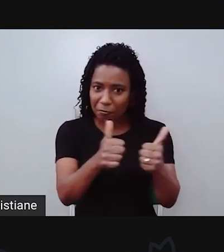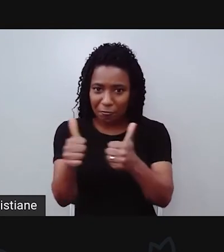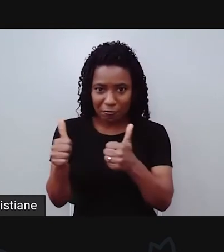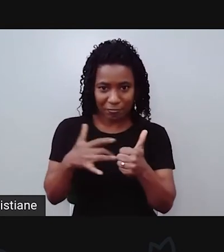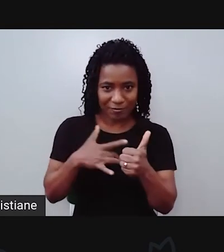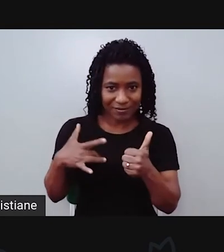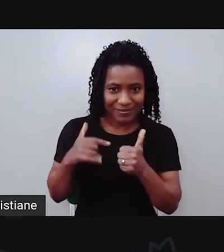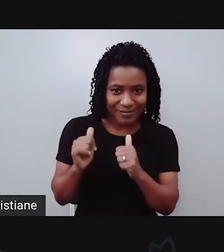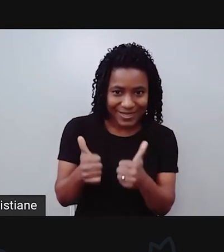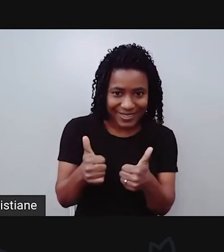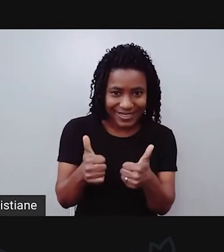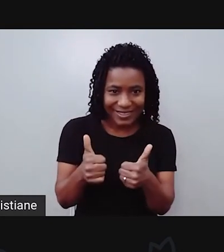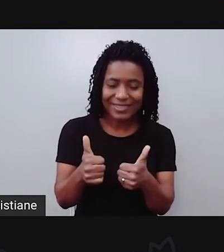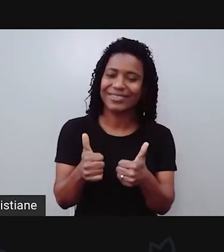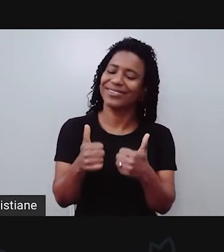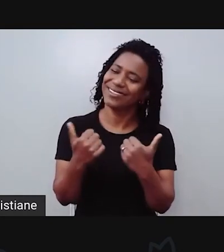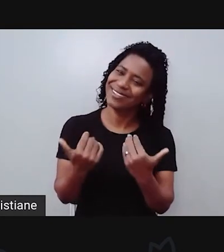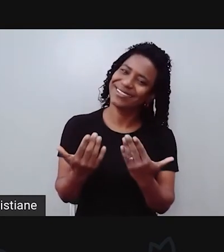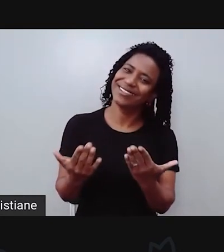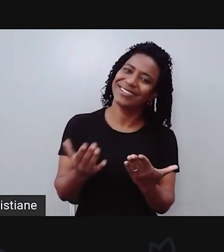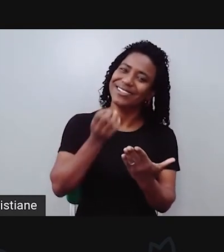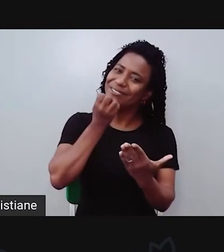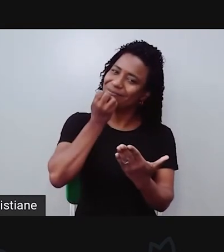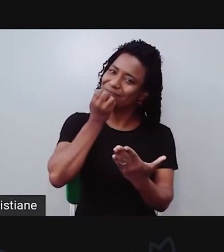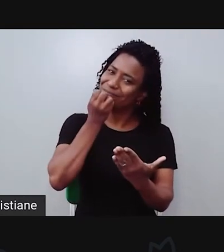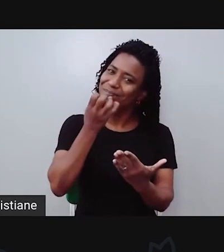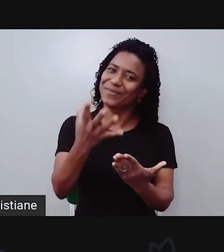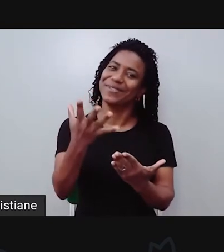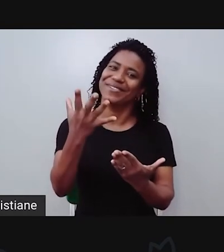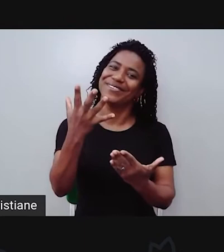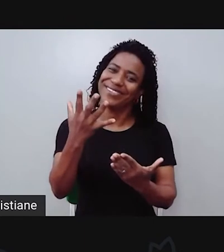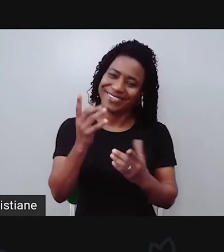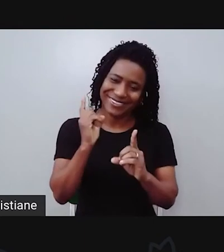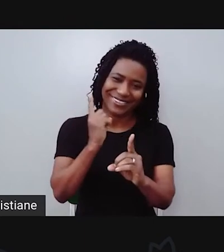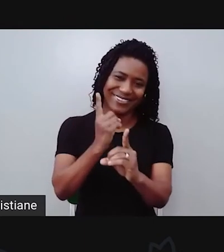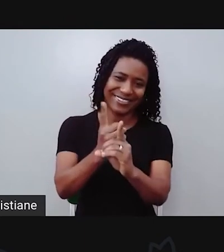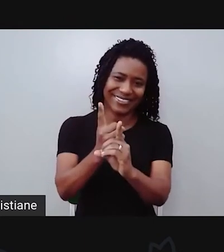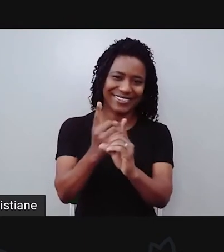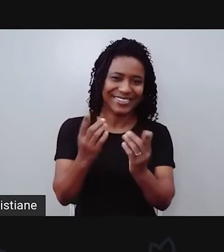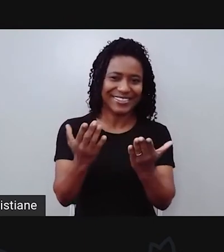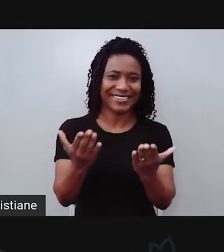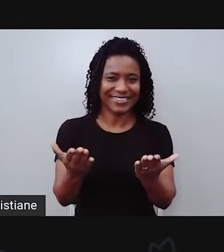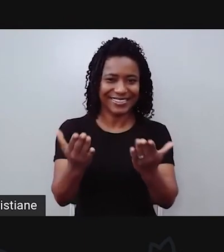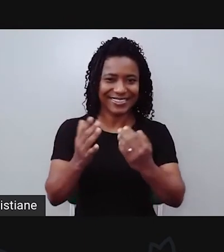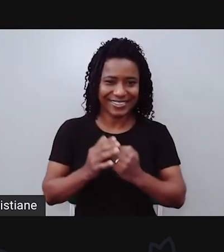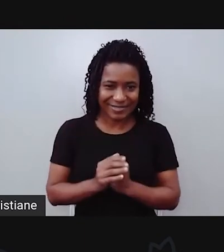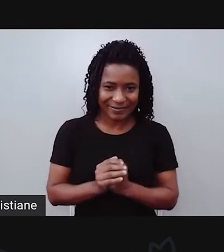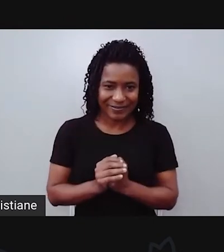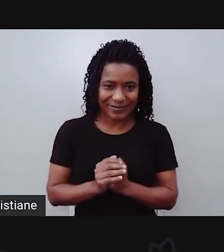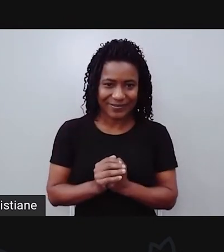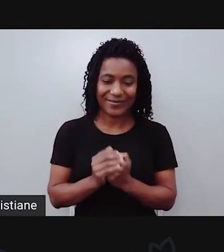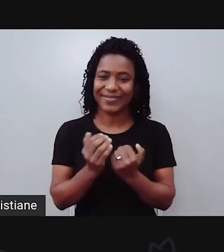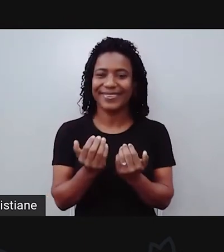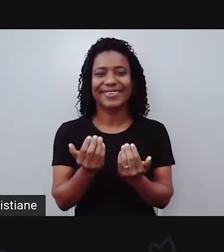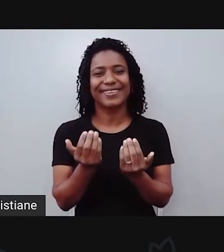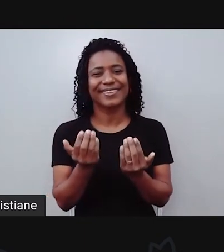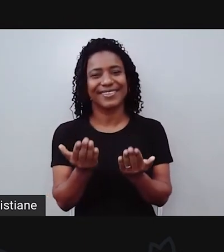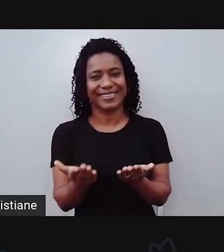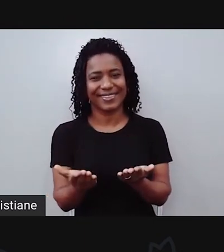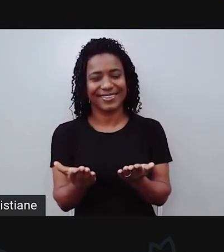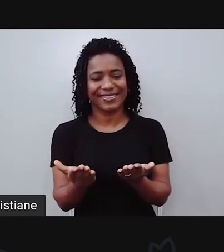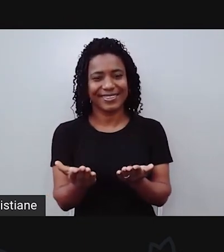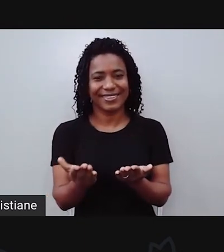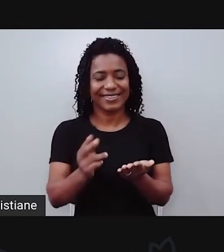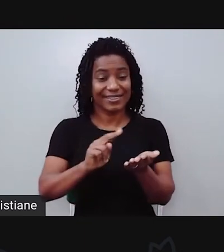Eu espero que vocês estejam muito bem. Bem-vindos à nossa aula inglês